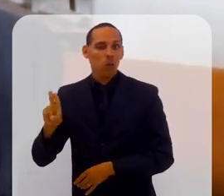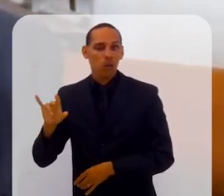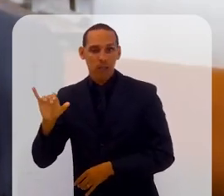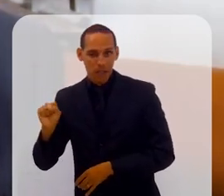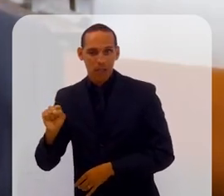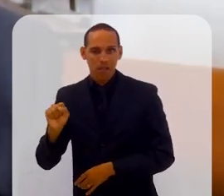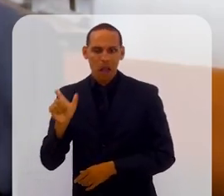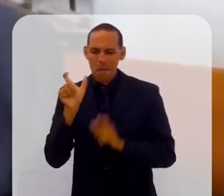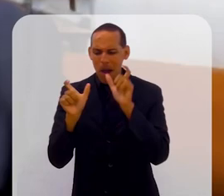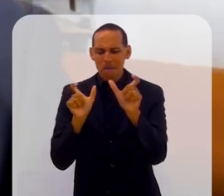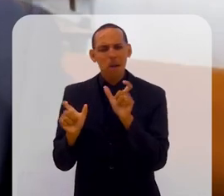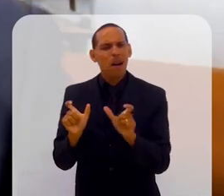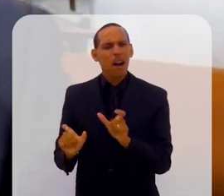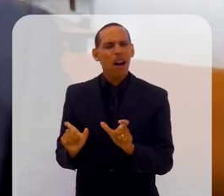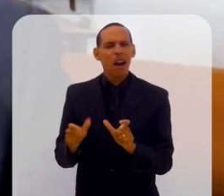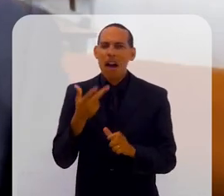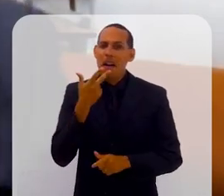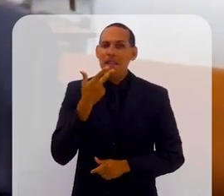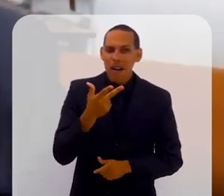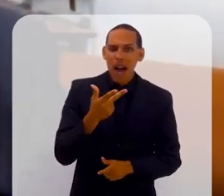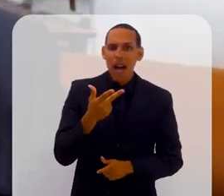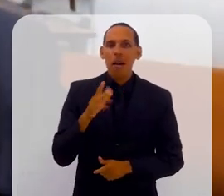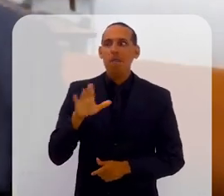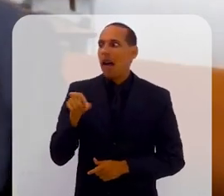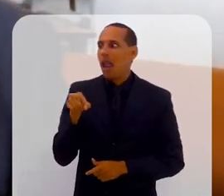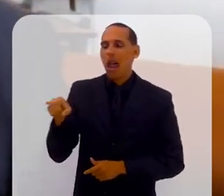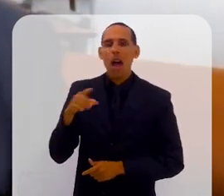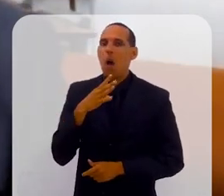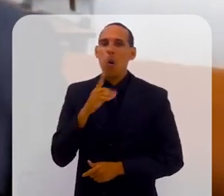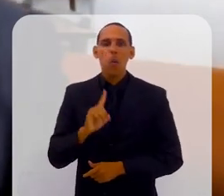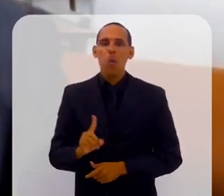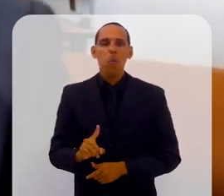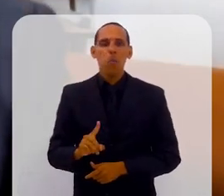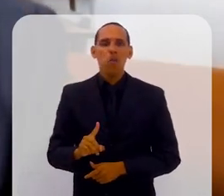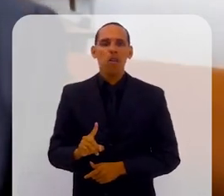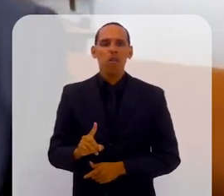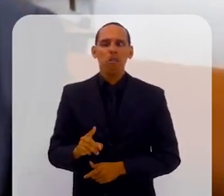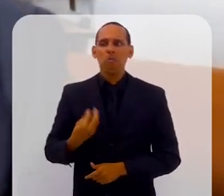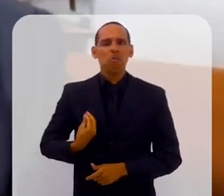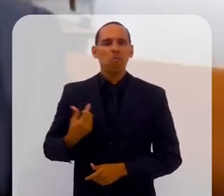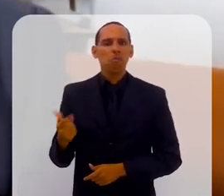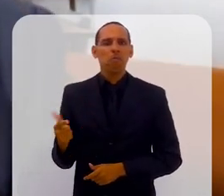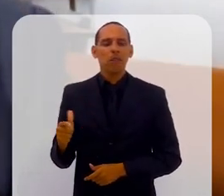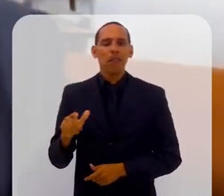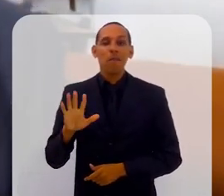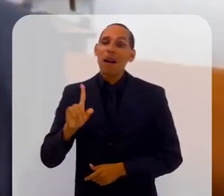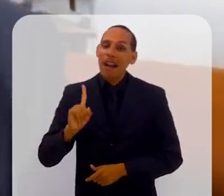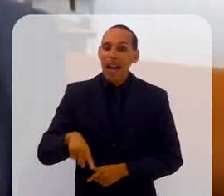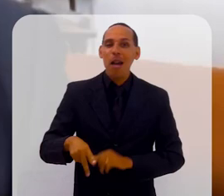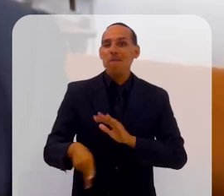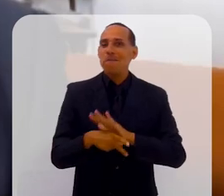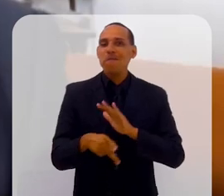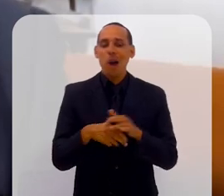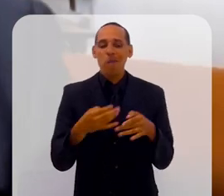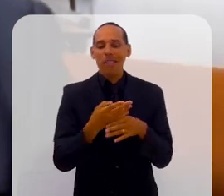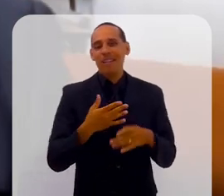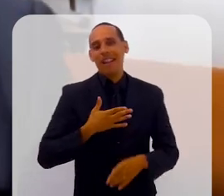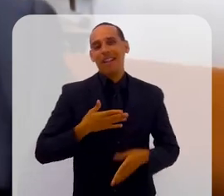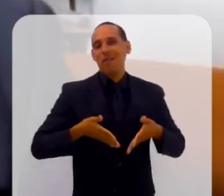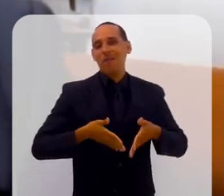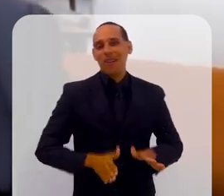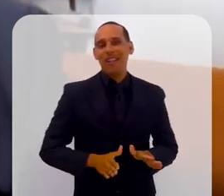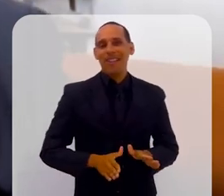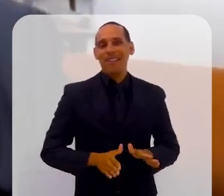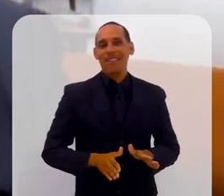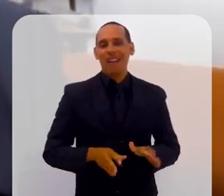palavras que elas não existem. Só que aquelas palavras eram palavras do cotidiano, do dia a dia da cidade que eu nasci. Então,